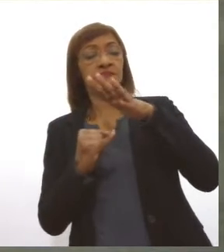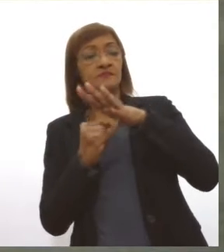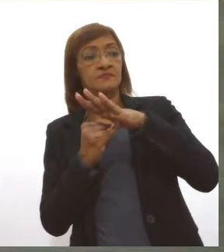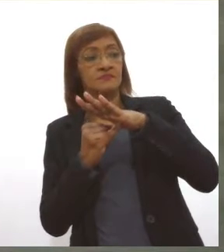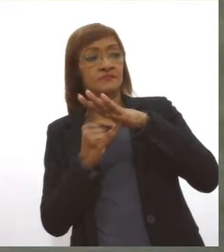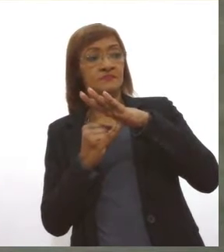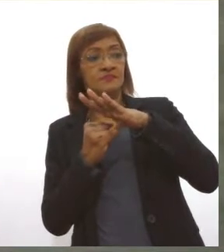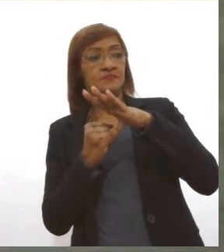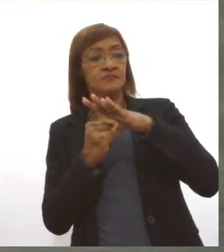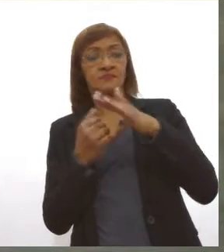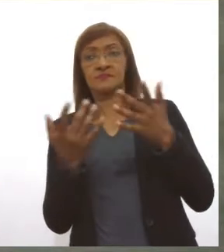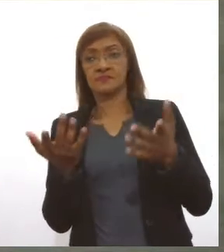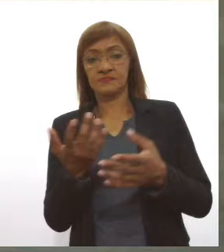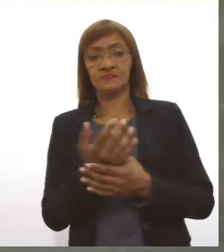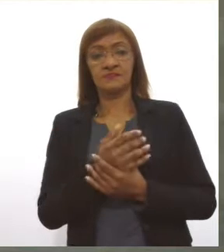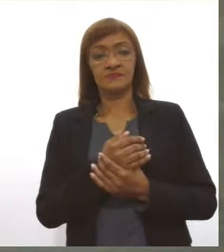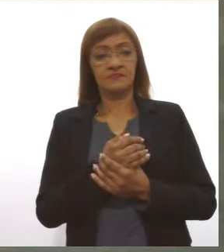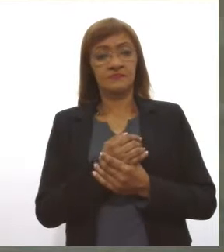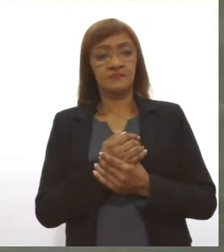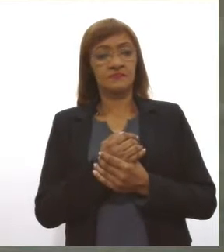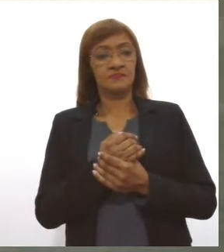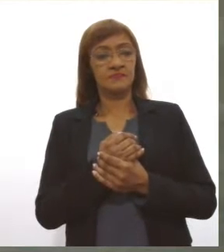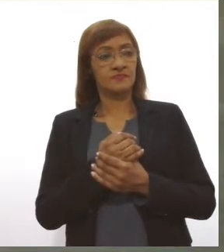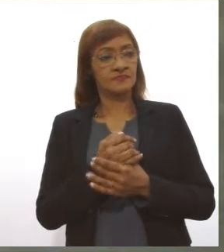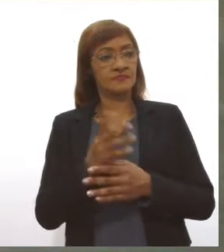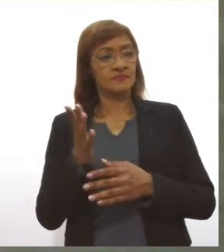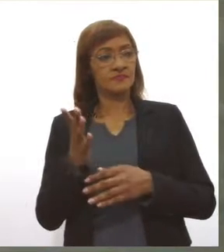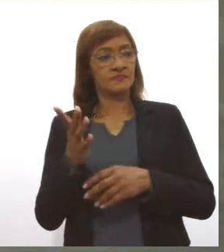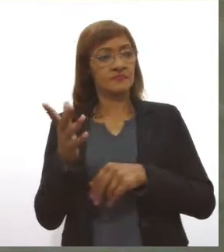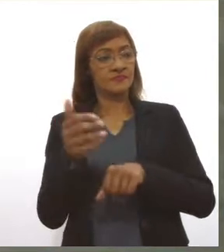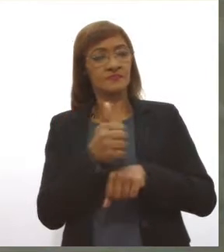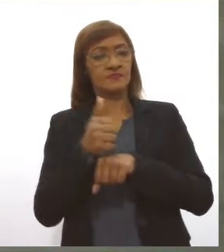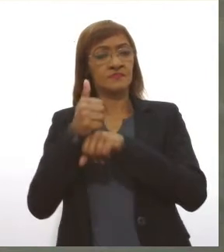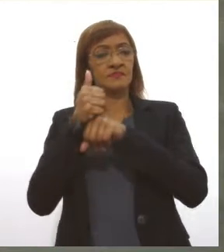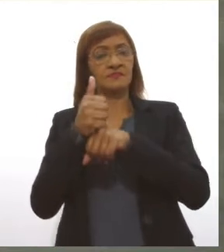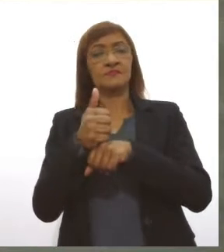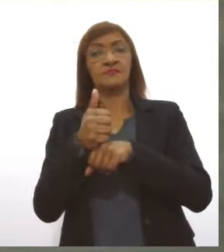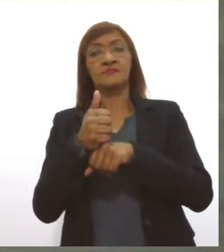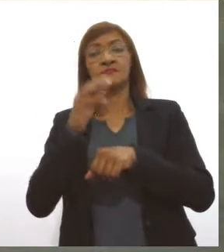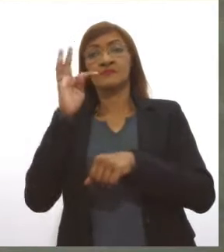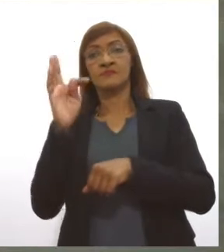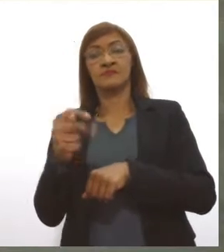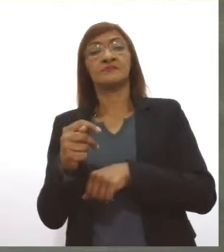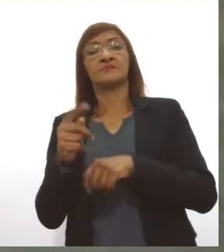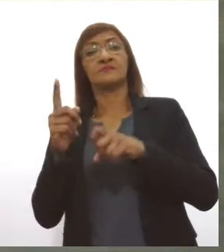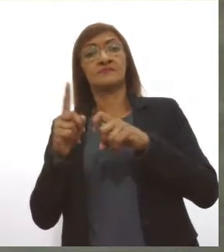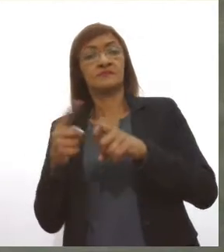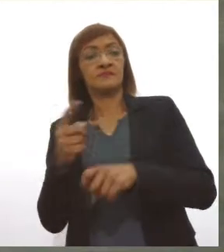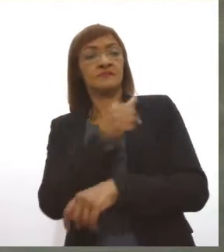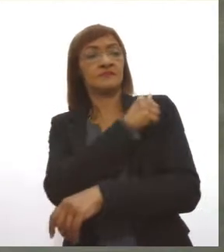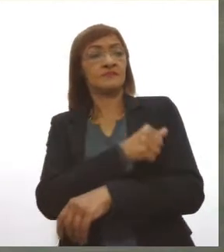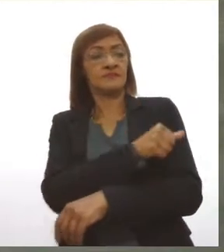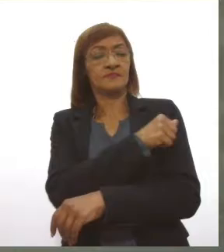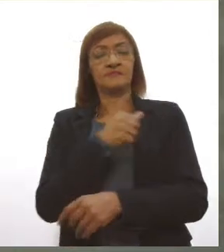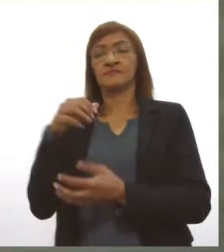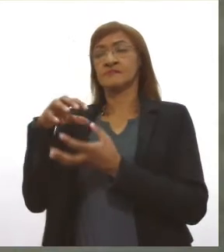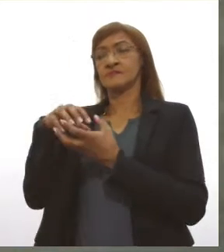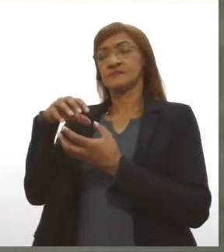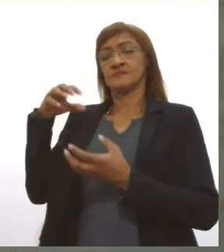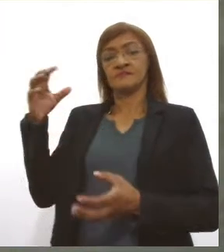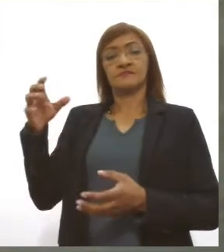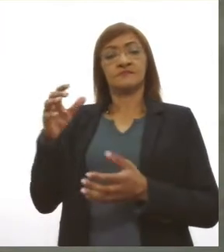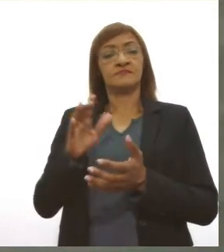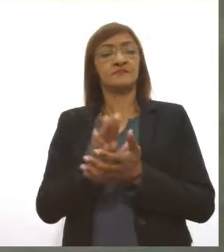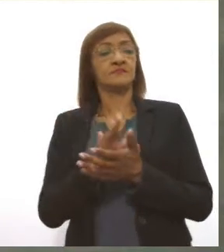Biotec. E alguns profissionais, né? Os profissionais de saúde, os idosos e o grupo de risco, pacientes